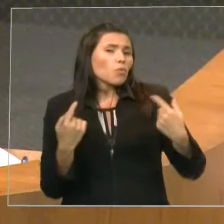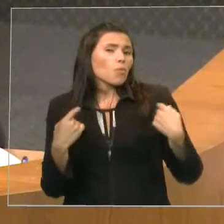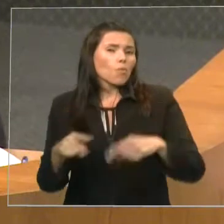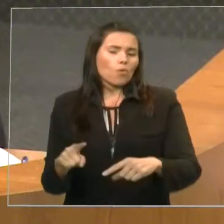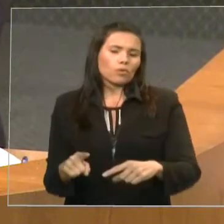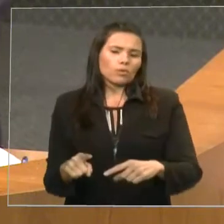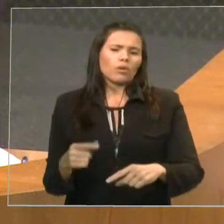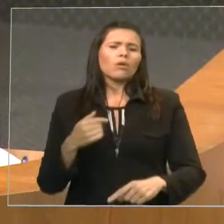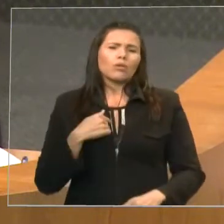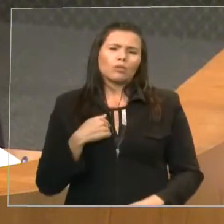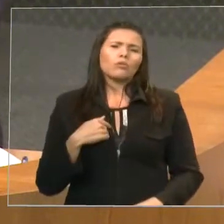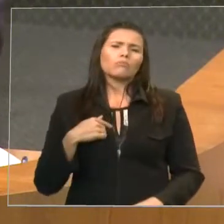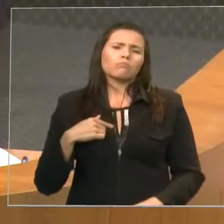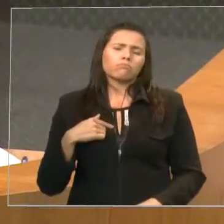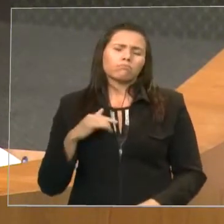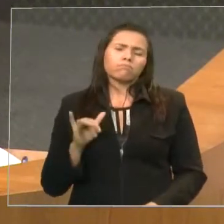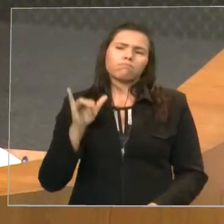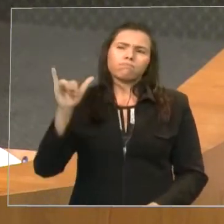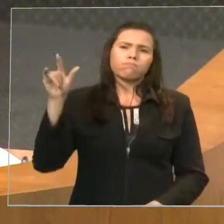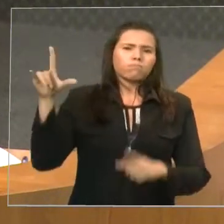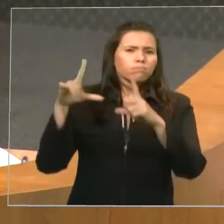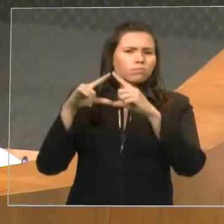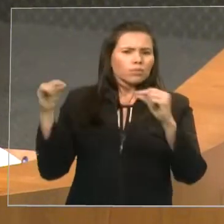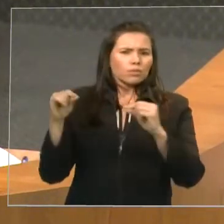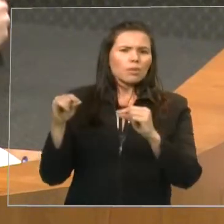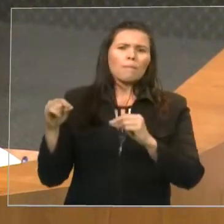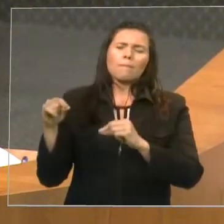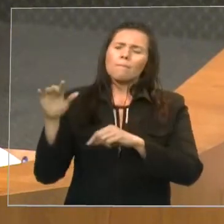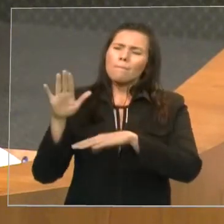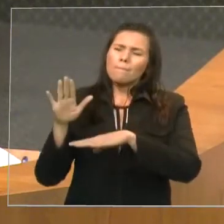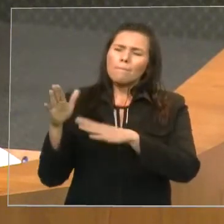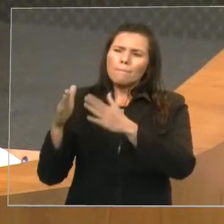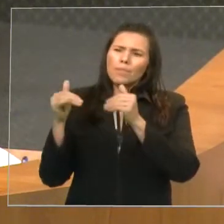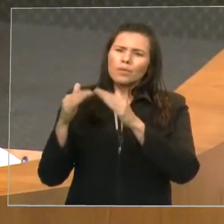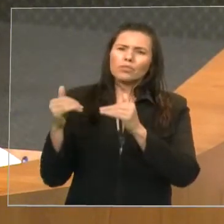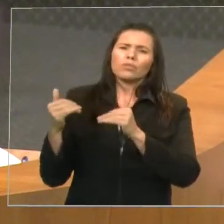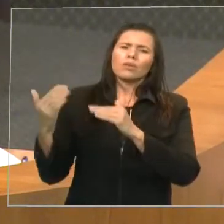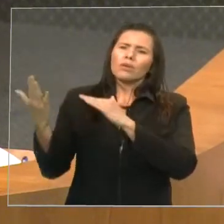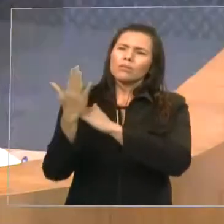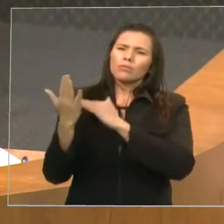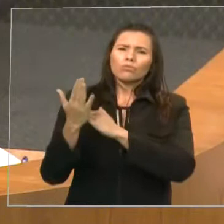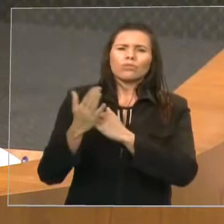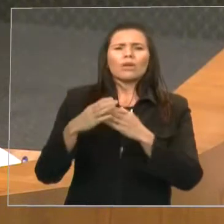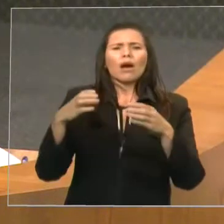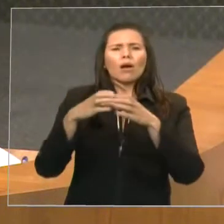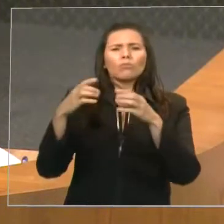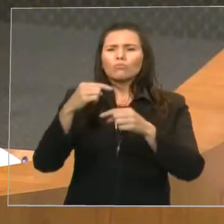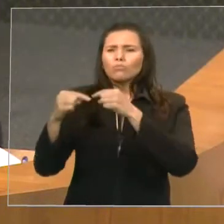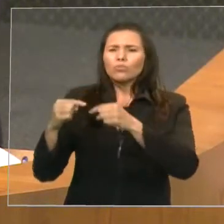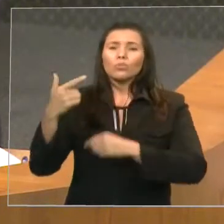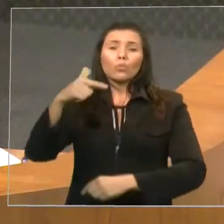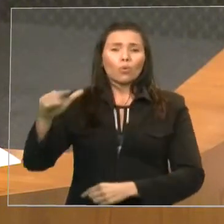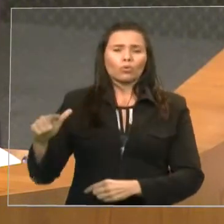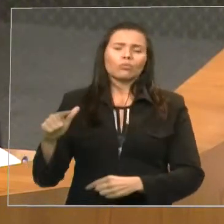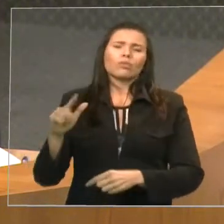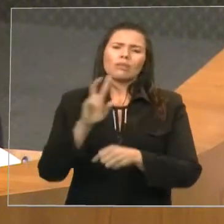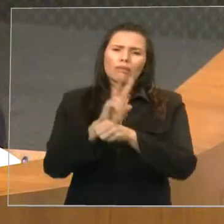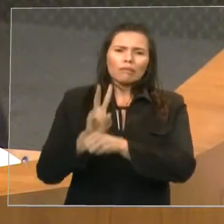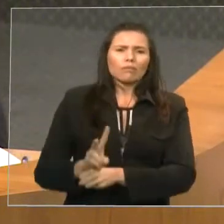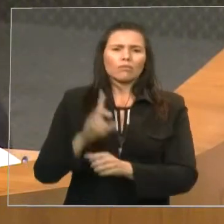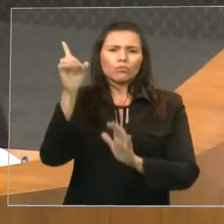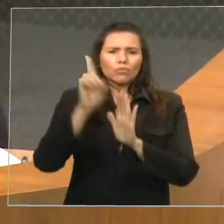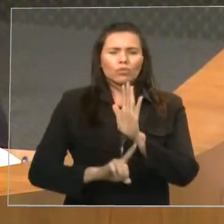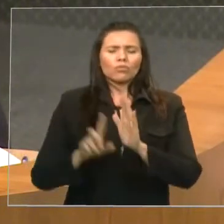bancada federal, juntar outros partidos que defendem o professor maranhense, como partidos que